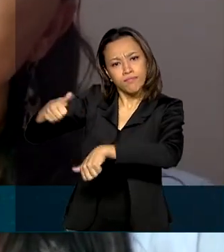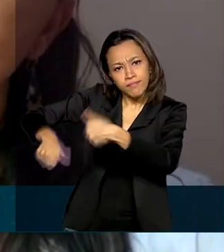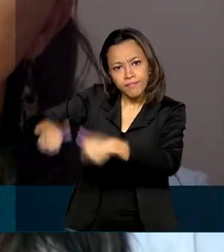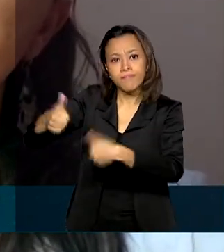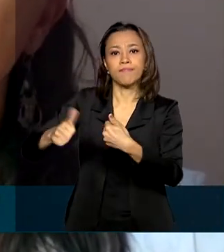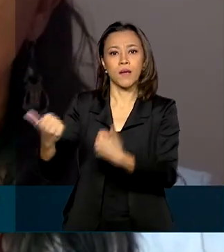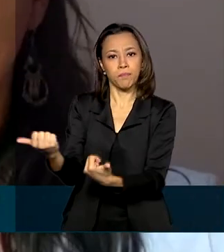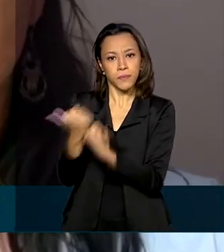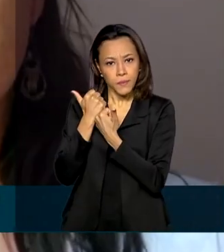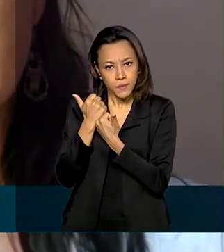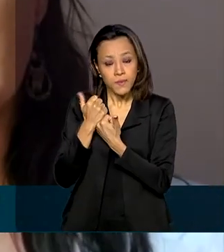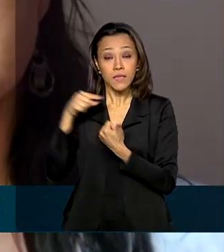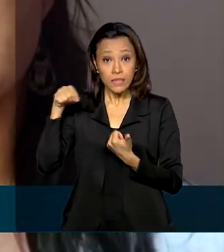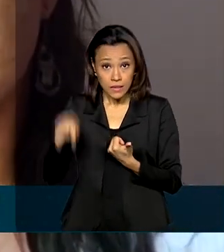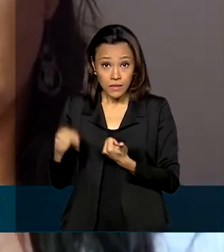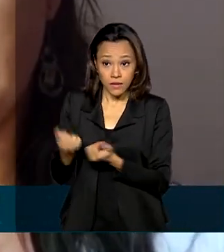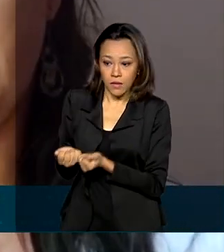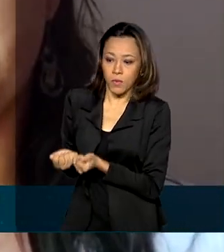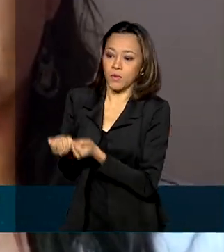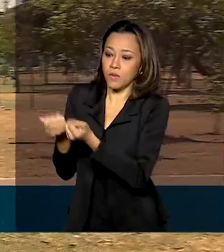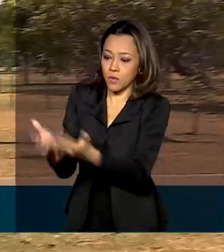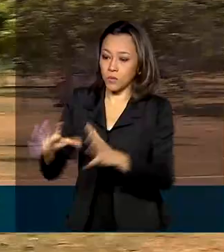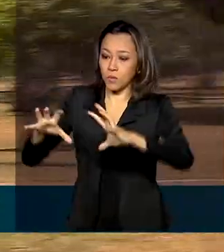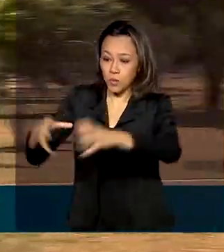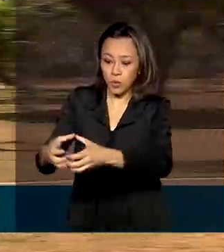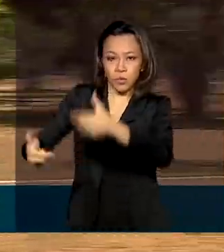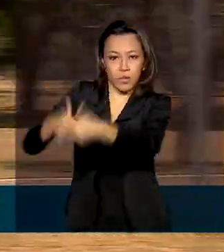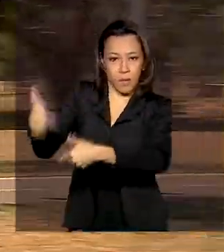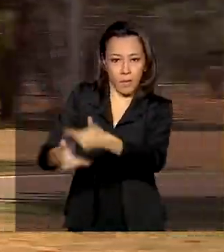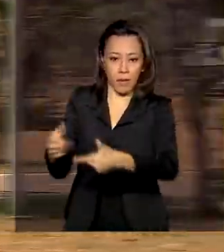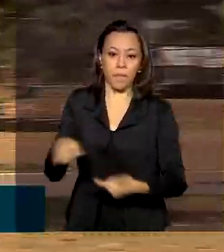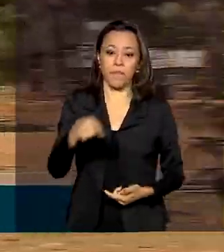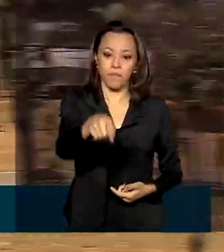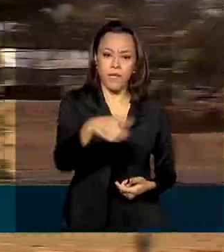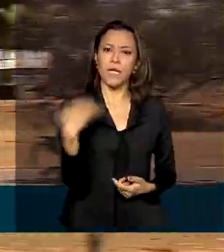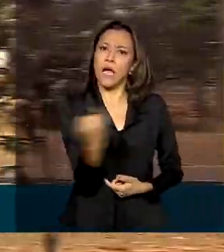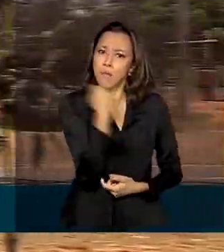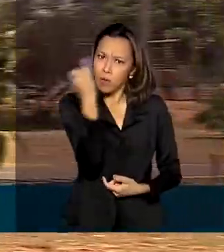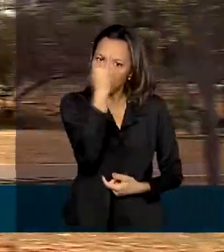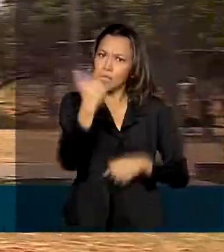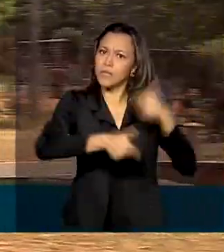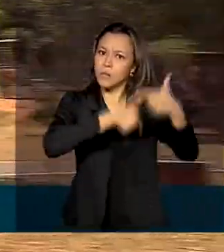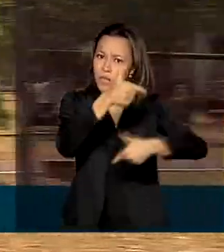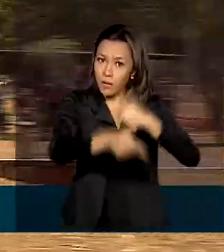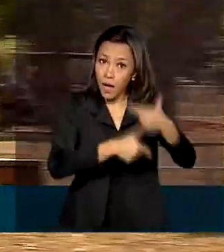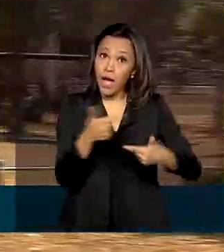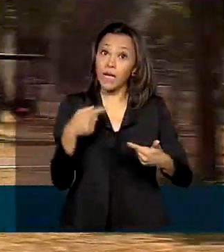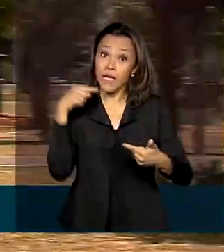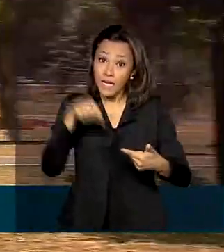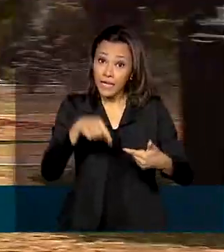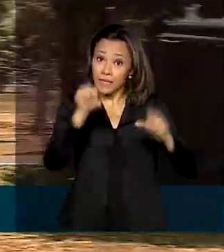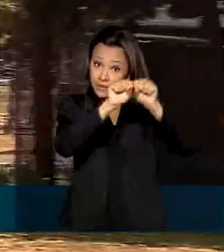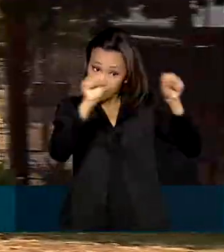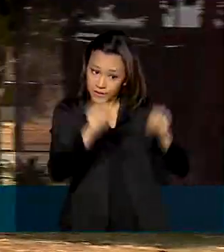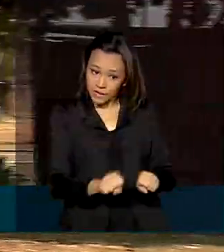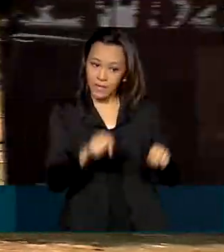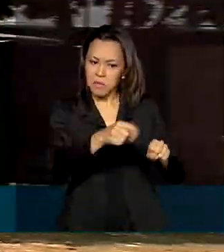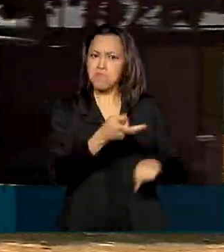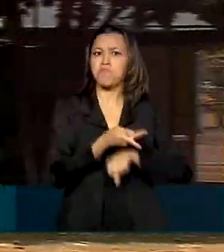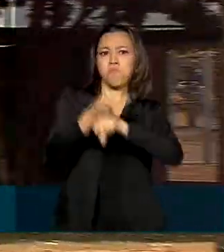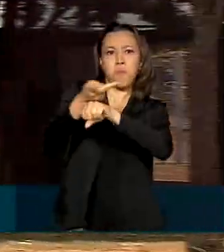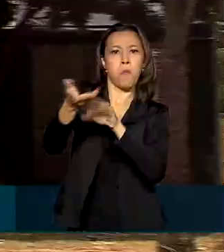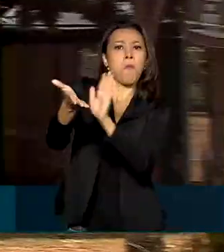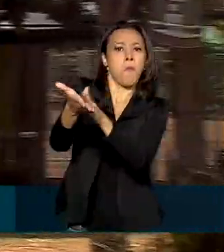isso é disponibilizado para a equipe técnica de autoria. Pela relevância do trabalho, o monitor de secas está concorrendo ao prêmio da